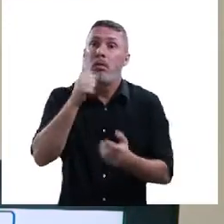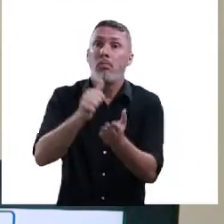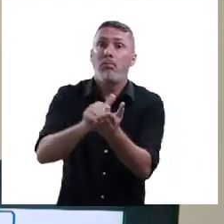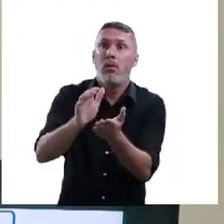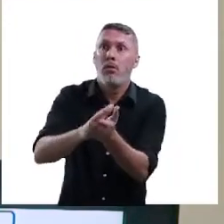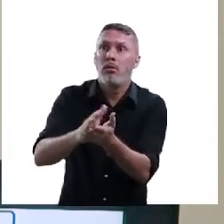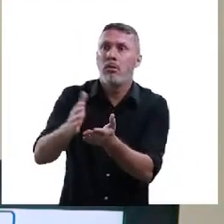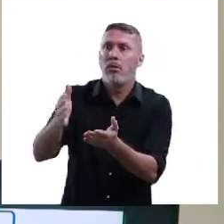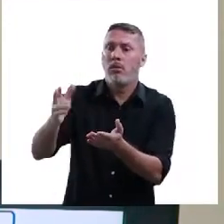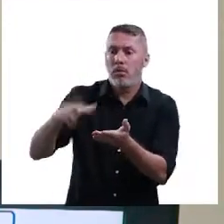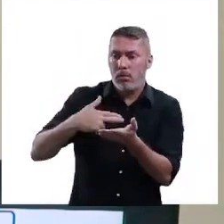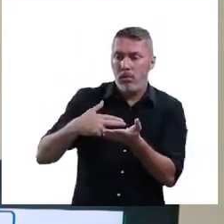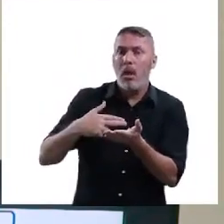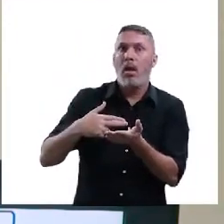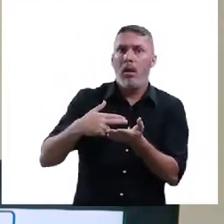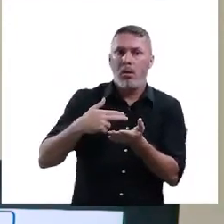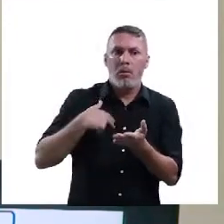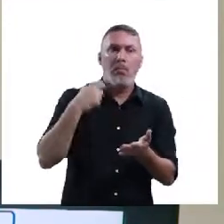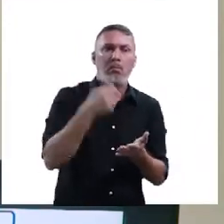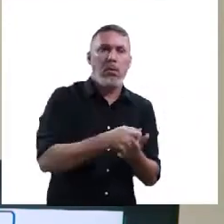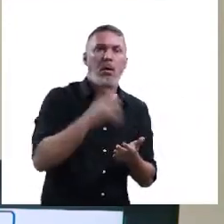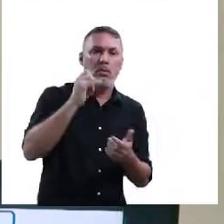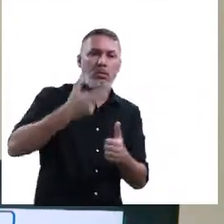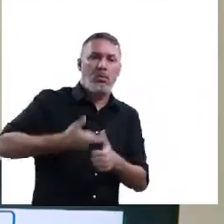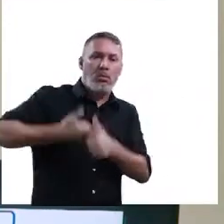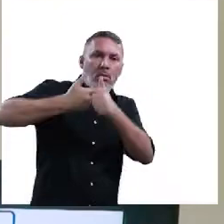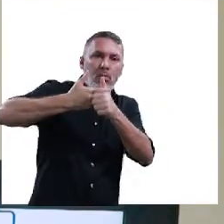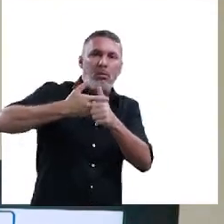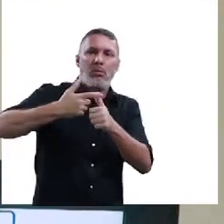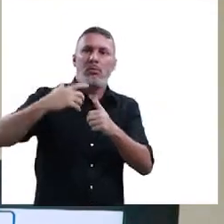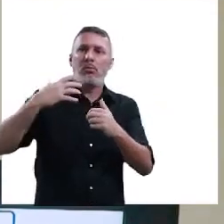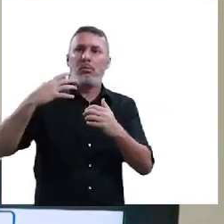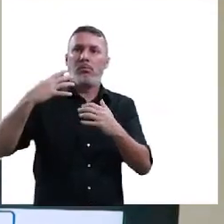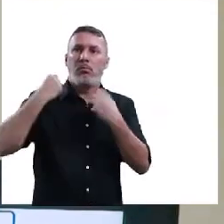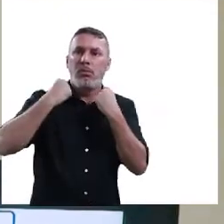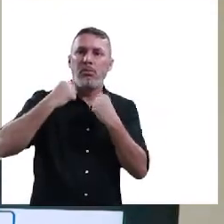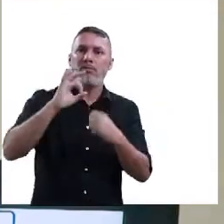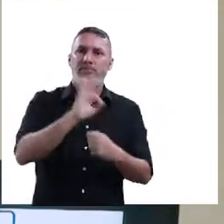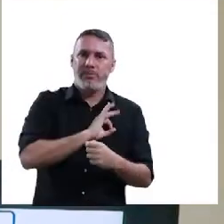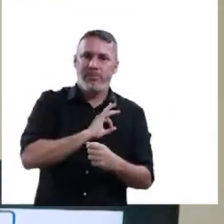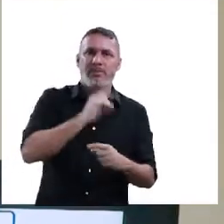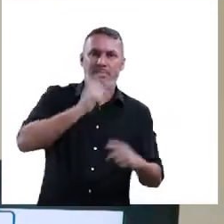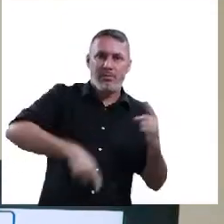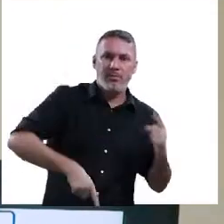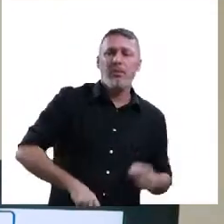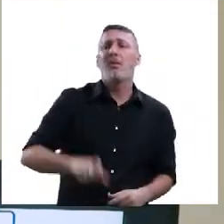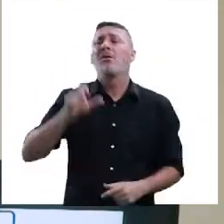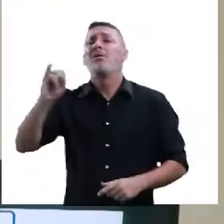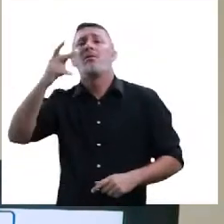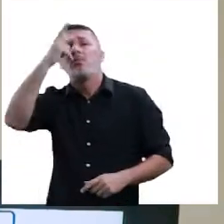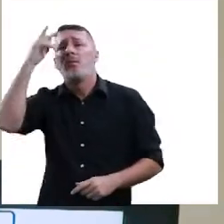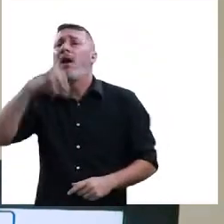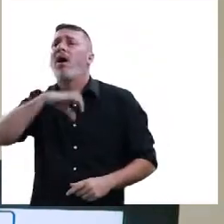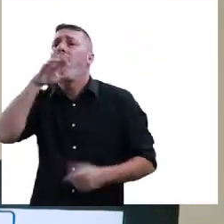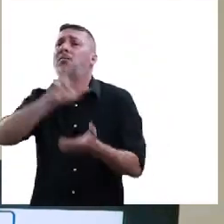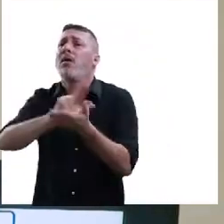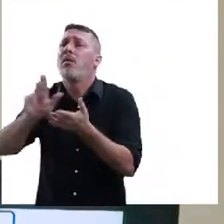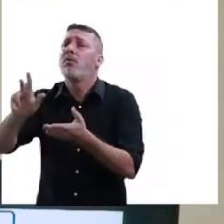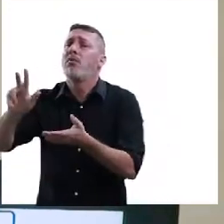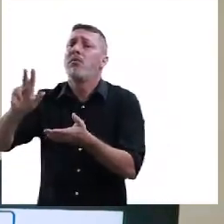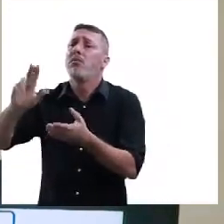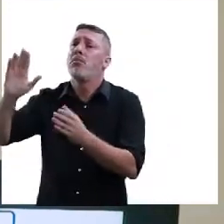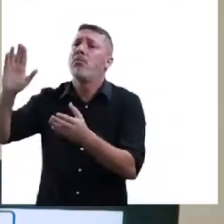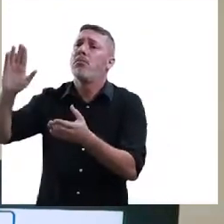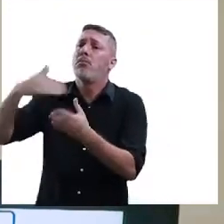recebi uma multa. Essa multa eu preciso pagar porque senão eu não vou dirigir mais o meu carro. Você tem possibilidade de dirigir. Agora alguém que